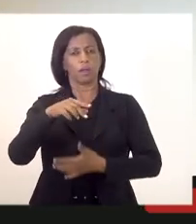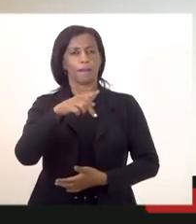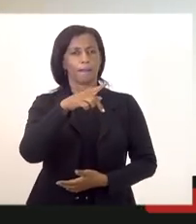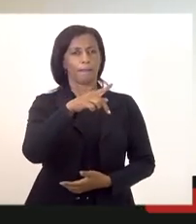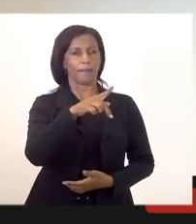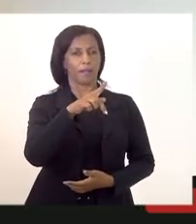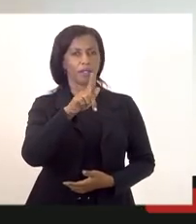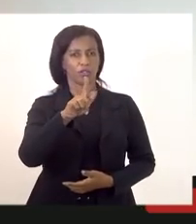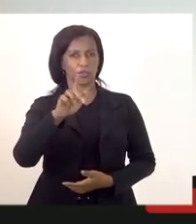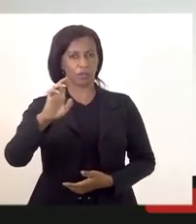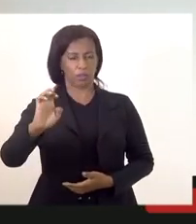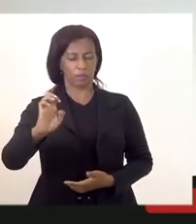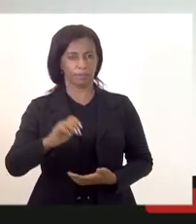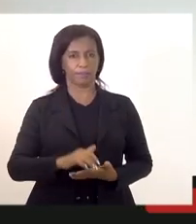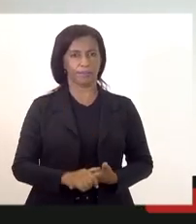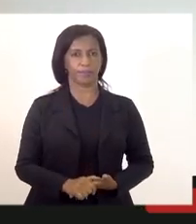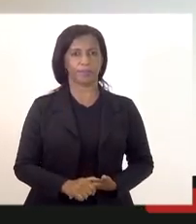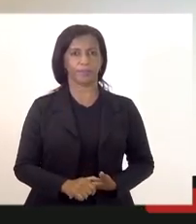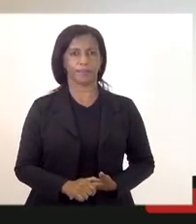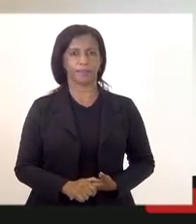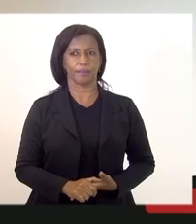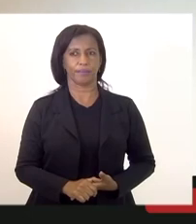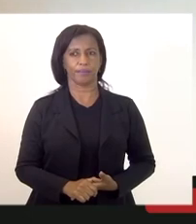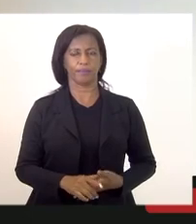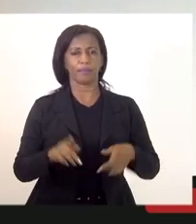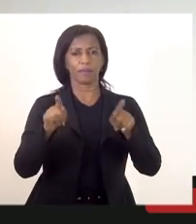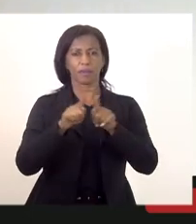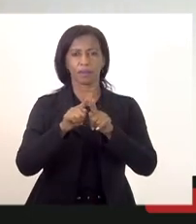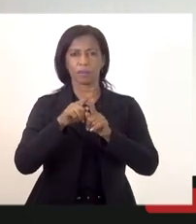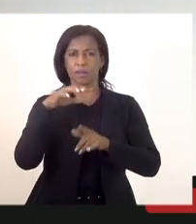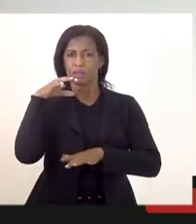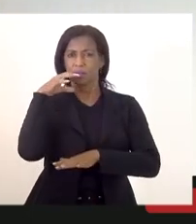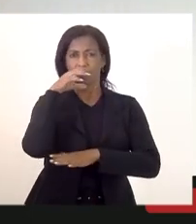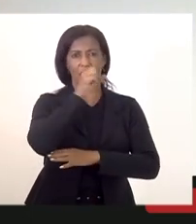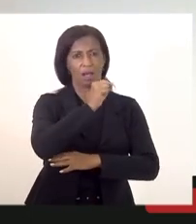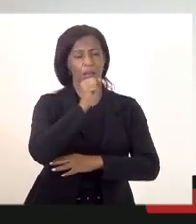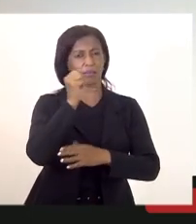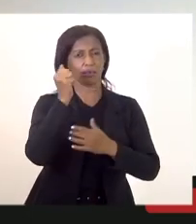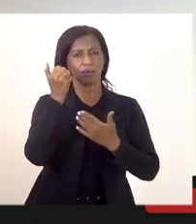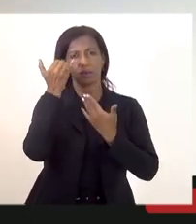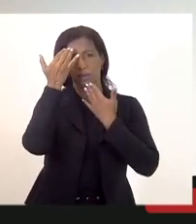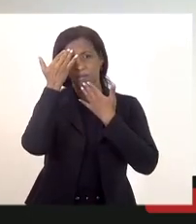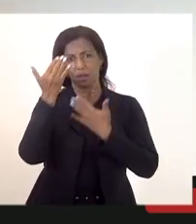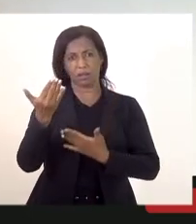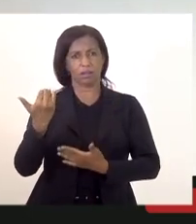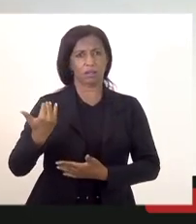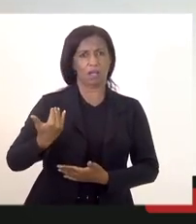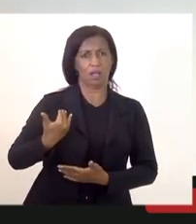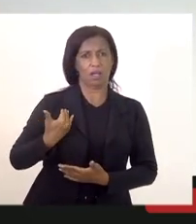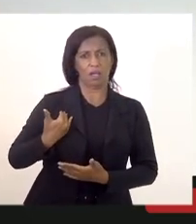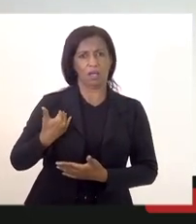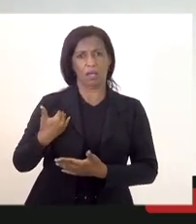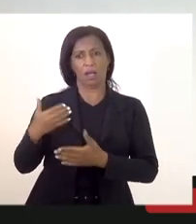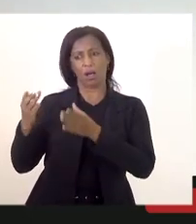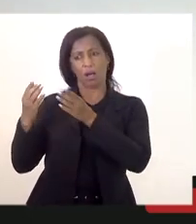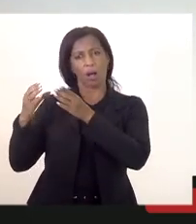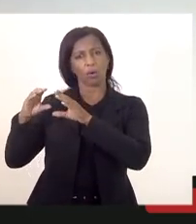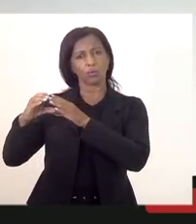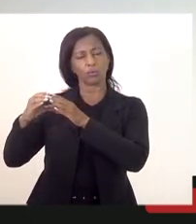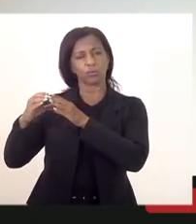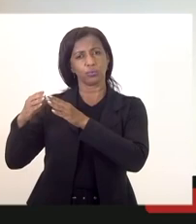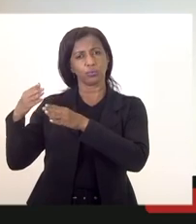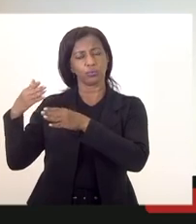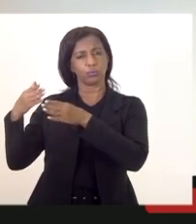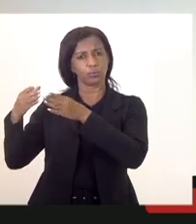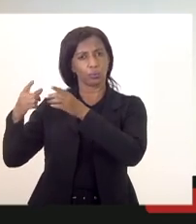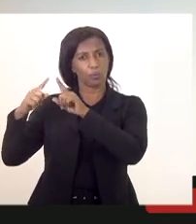queria também ser bem rápido e agradecer a nossa categoria aos concursados cabos técnicos de enfermagem